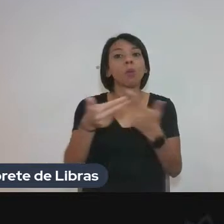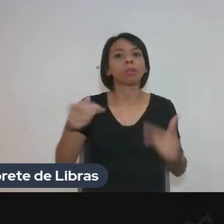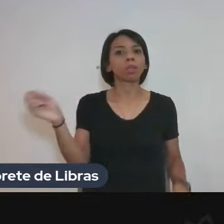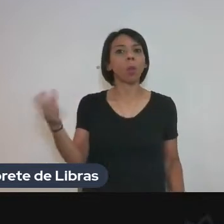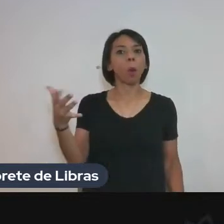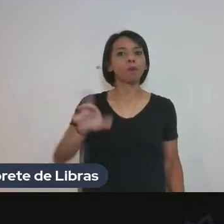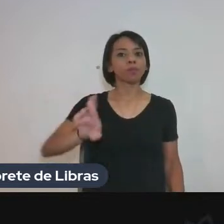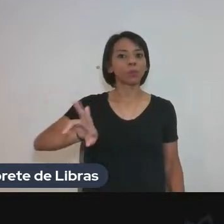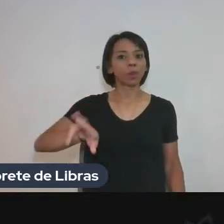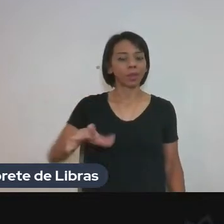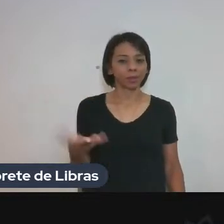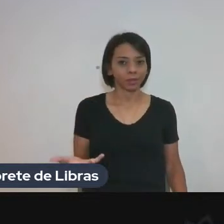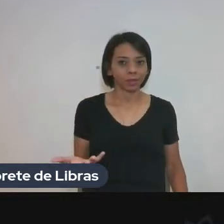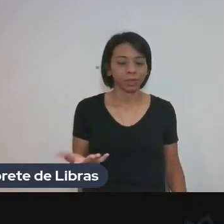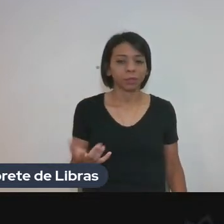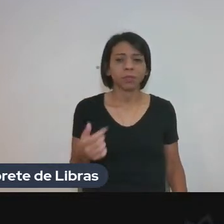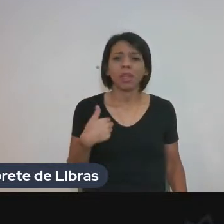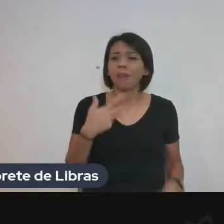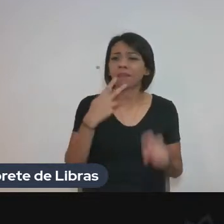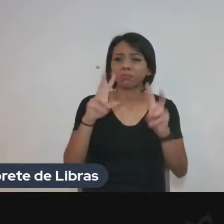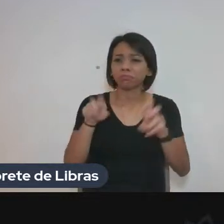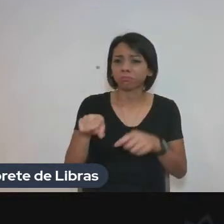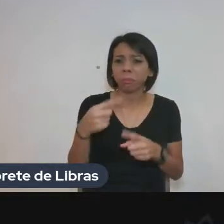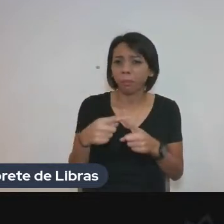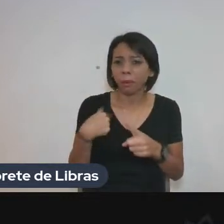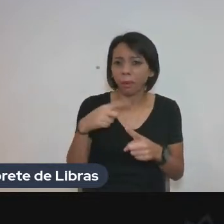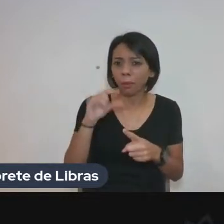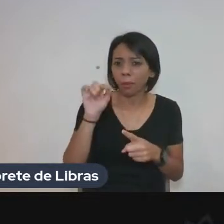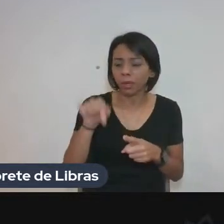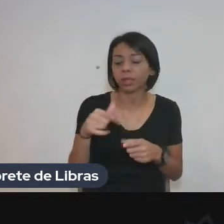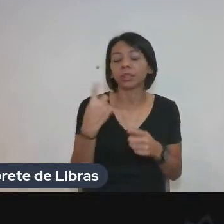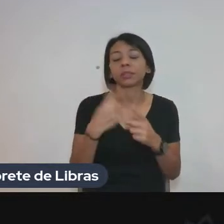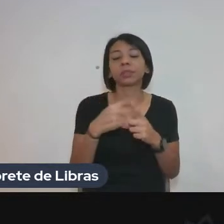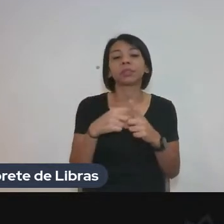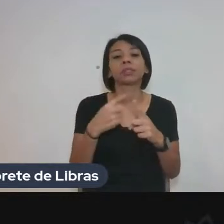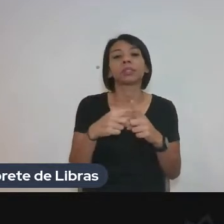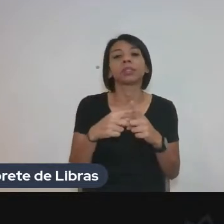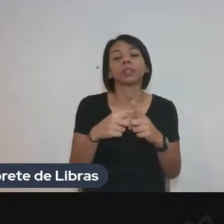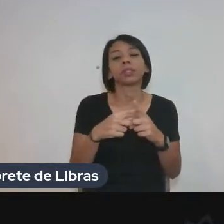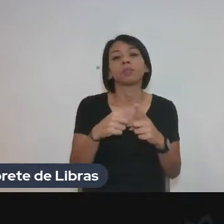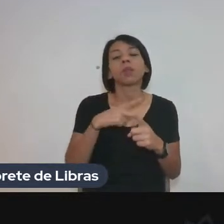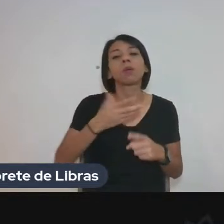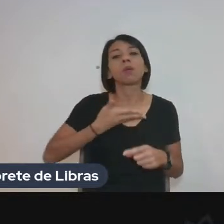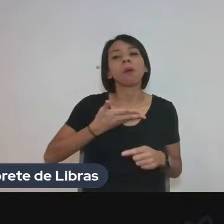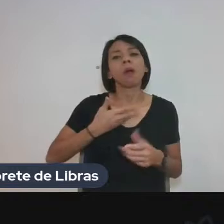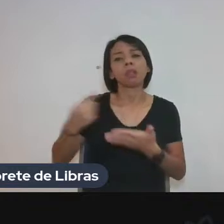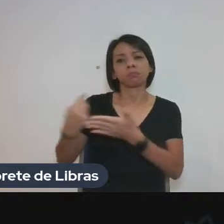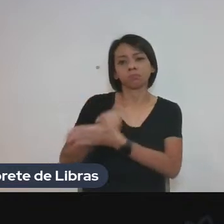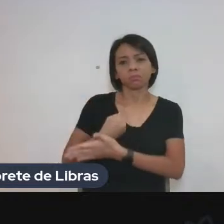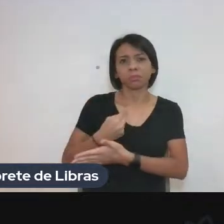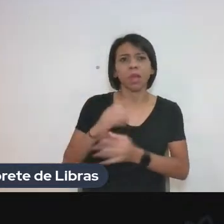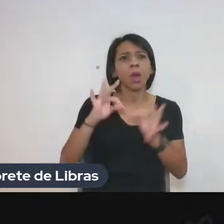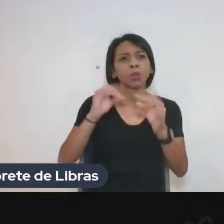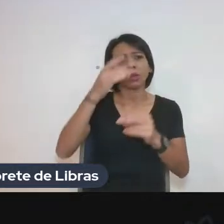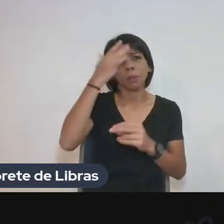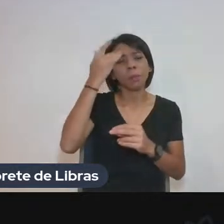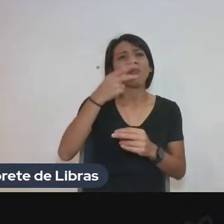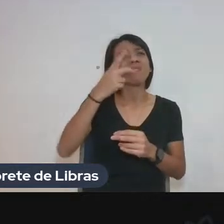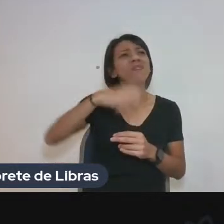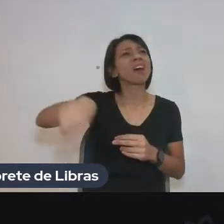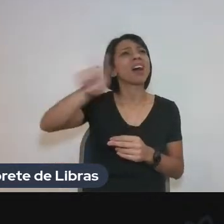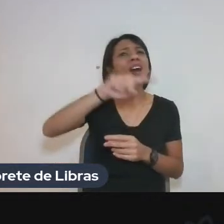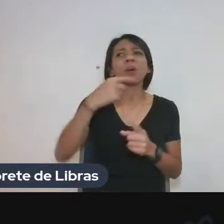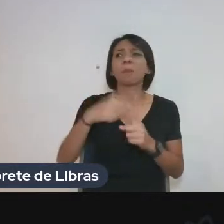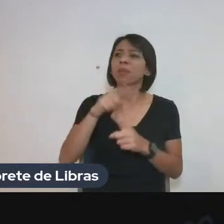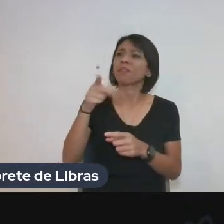novo. Por que eu resolvi falar sobre isso? Inclusive, eu resolvi falar sobre isso porque um colega meu perguntou, todo mundo fala sobre isso, por você